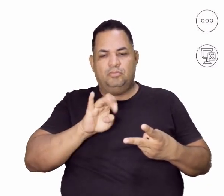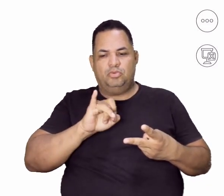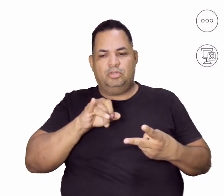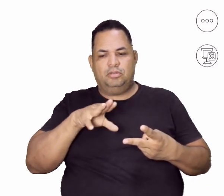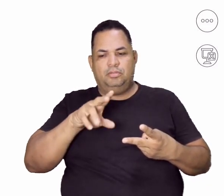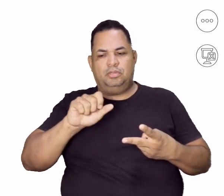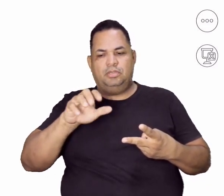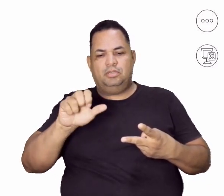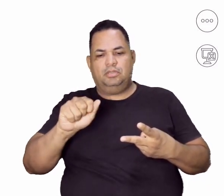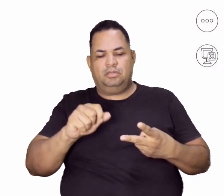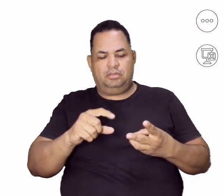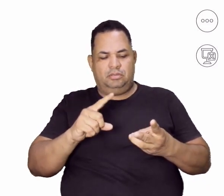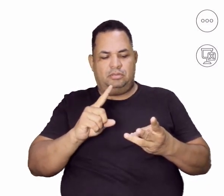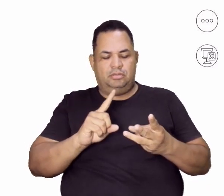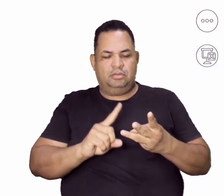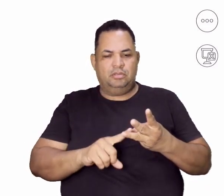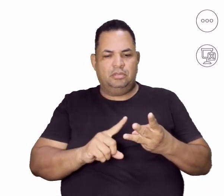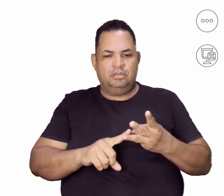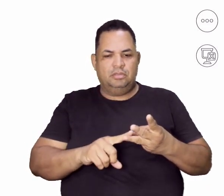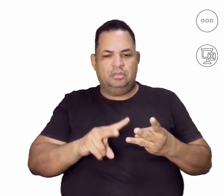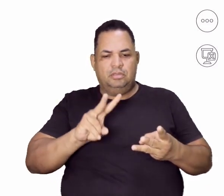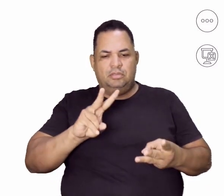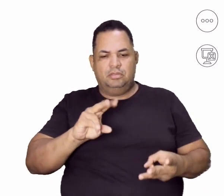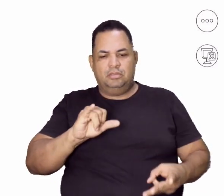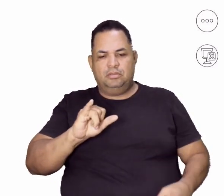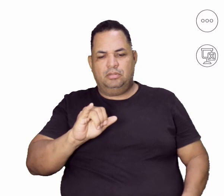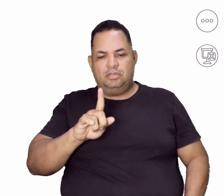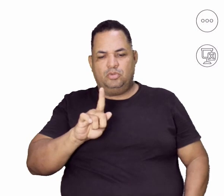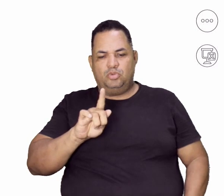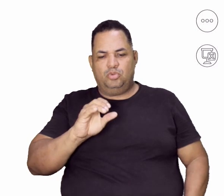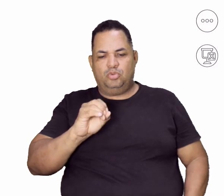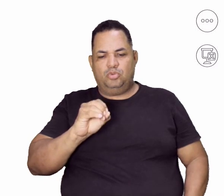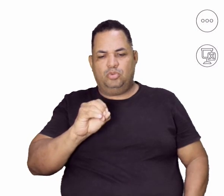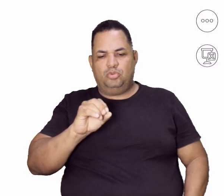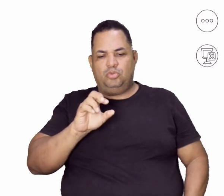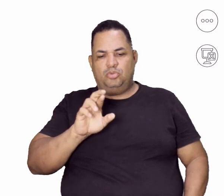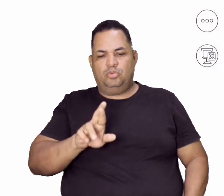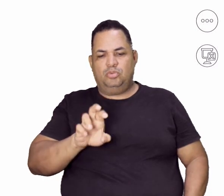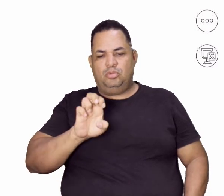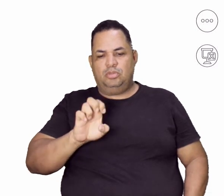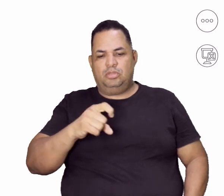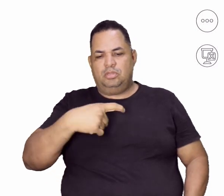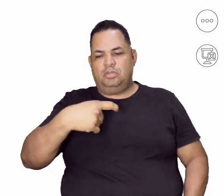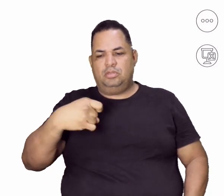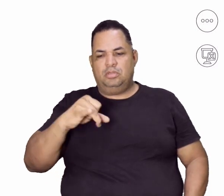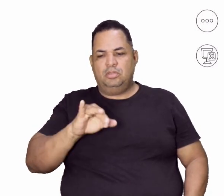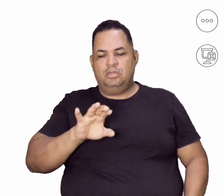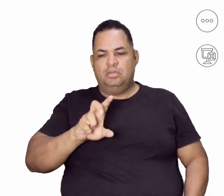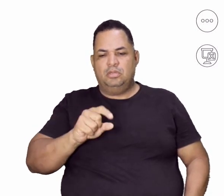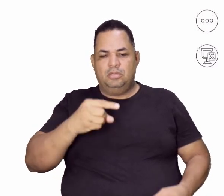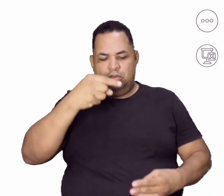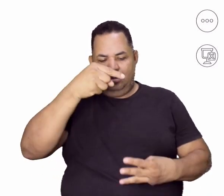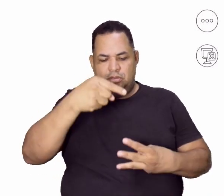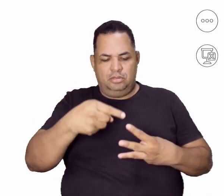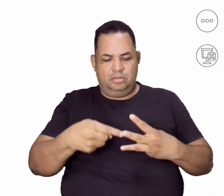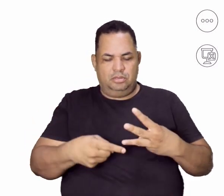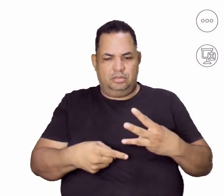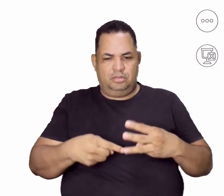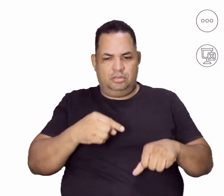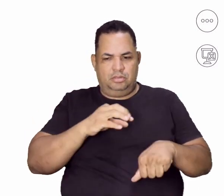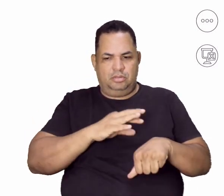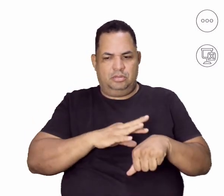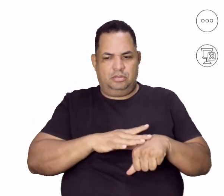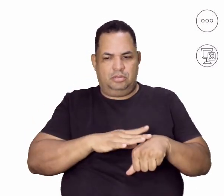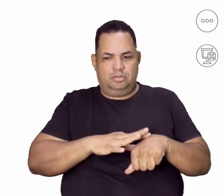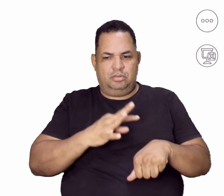E o terceiro, a vigorexia, ok? Então, esses três aí estão ligados